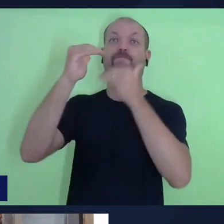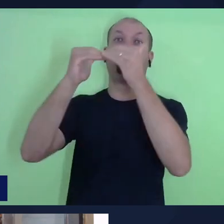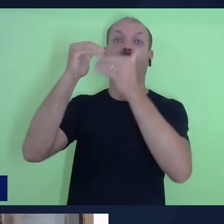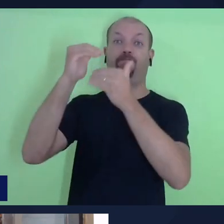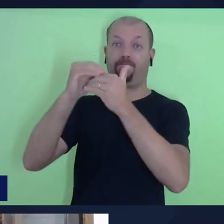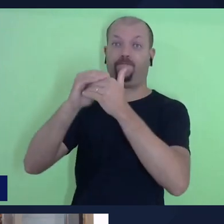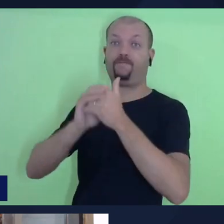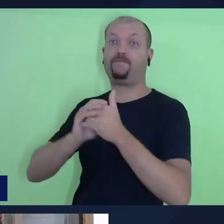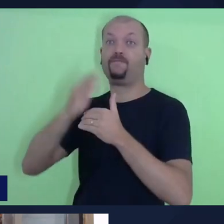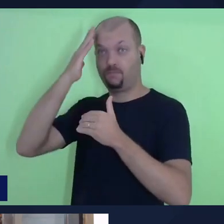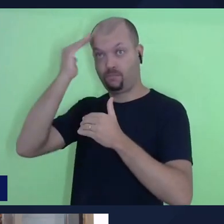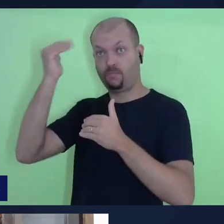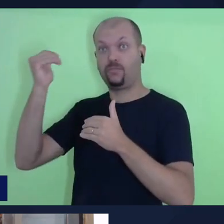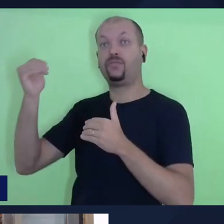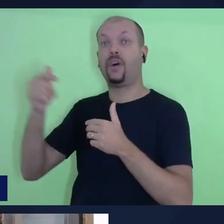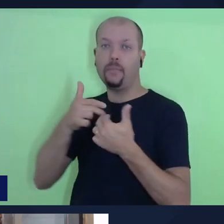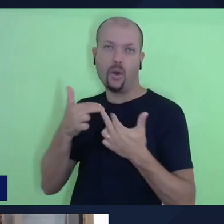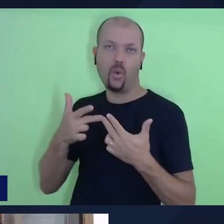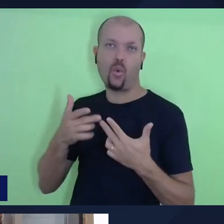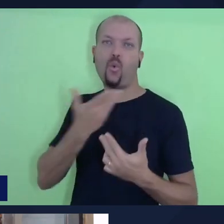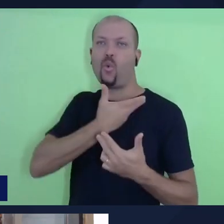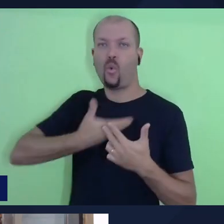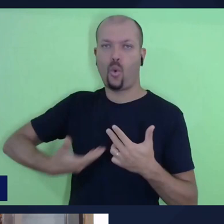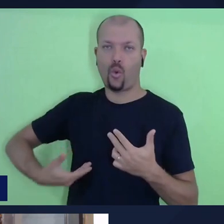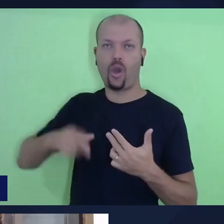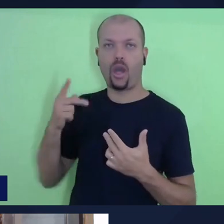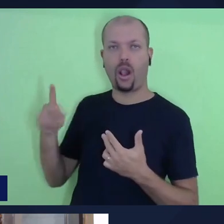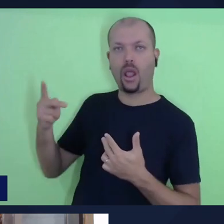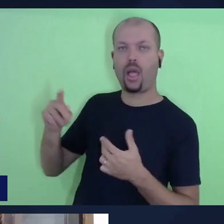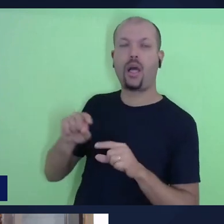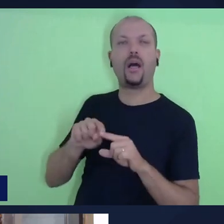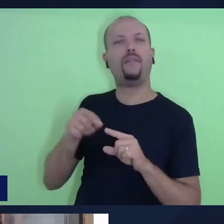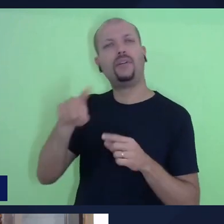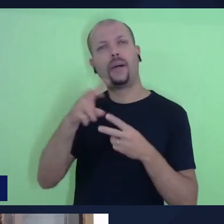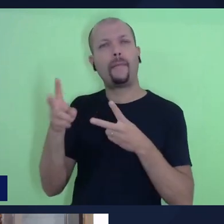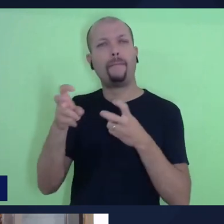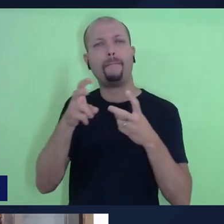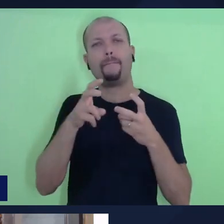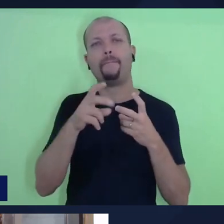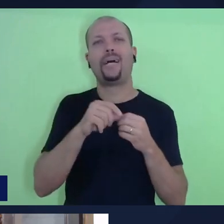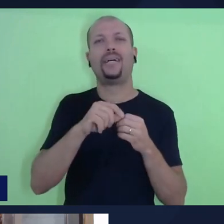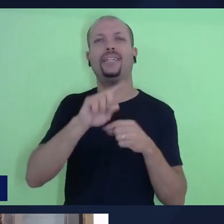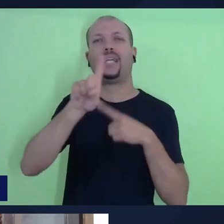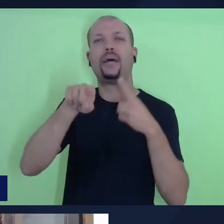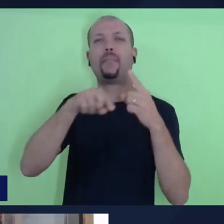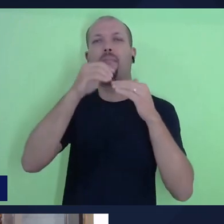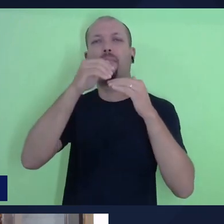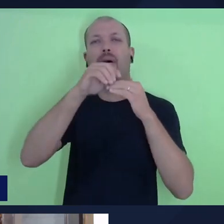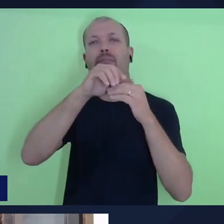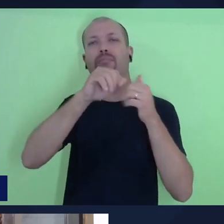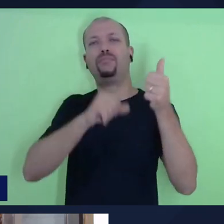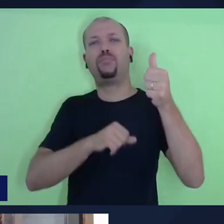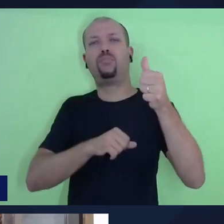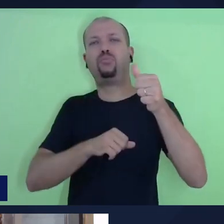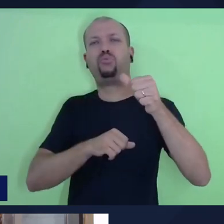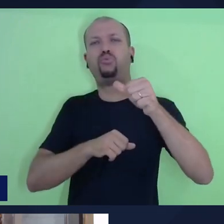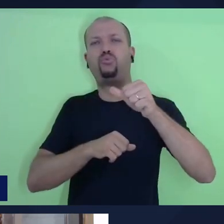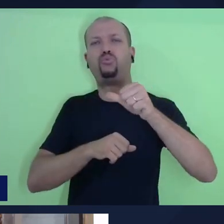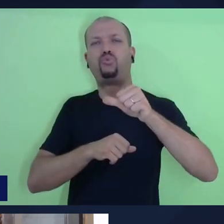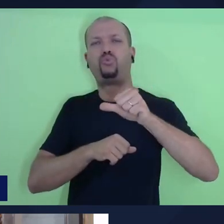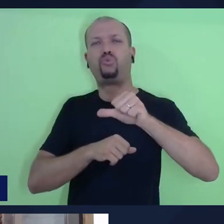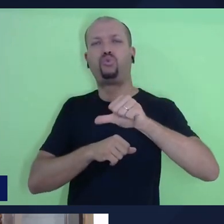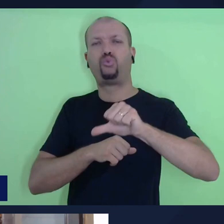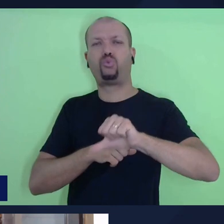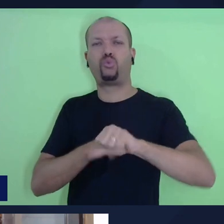ali, né? Dentro do seu governo, e você começa a ver sinais de declínio já acontecendo ali dentro do governo de Salomão,